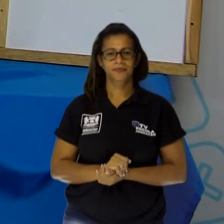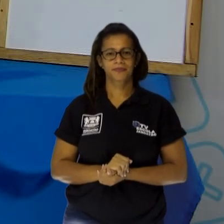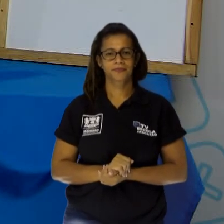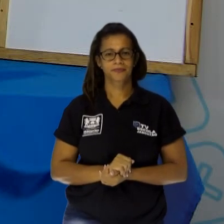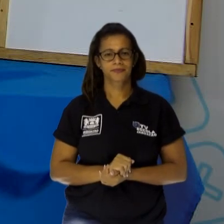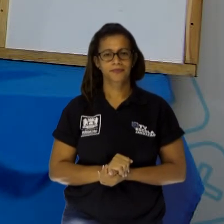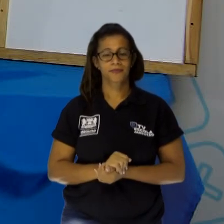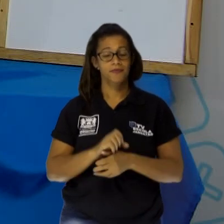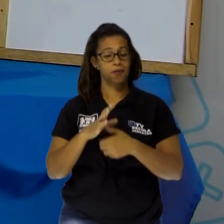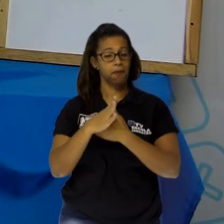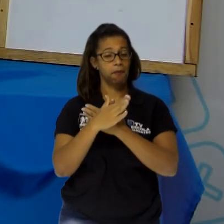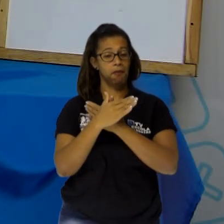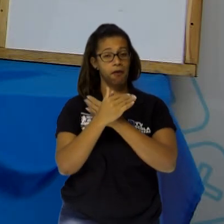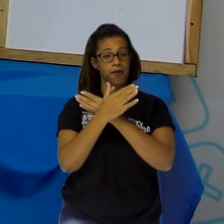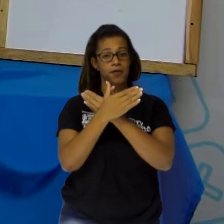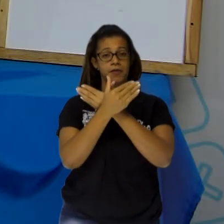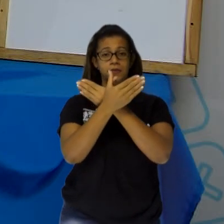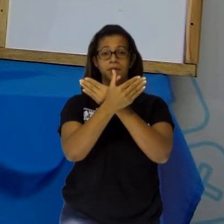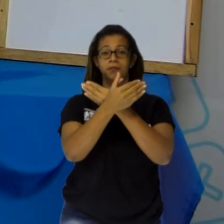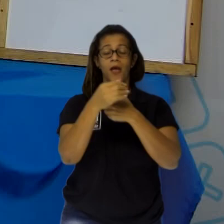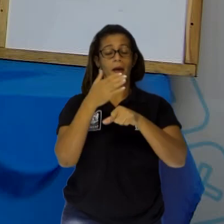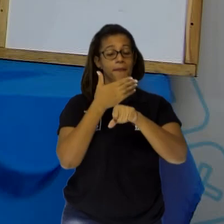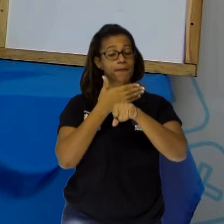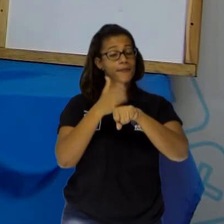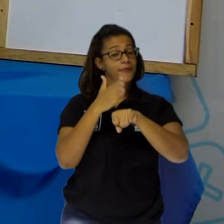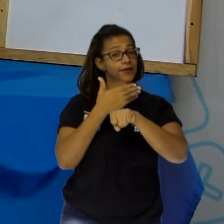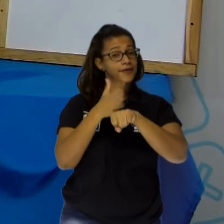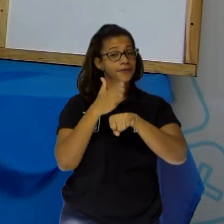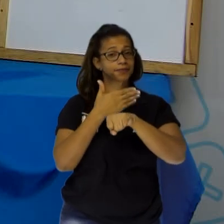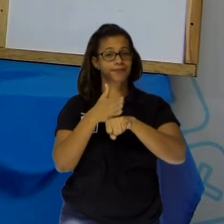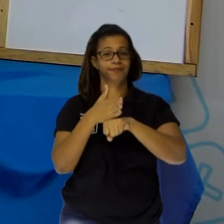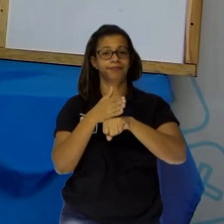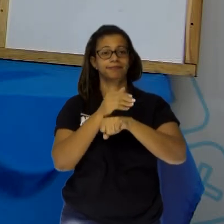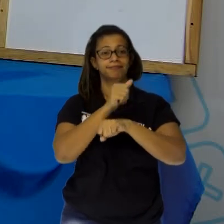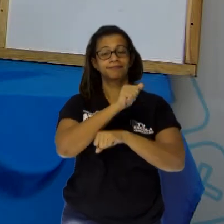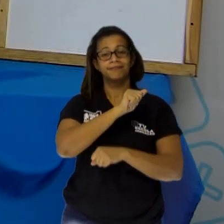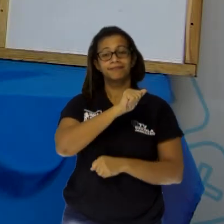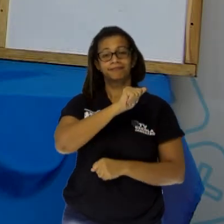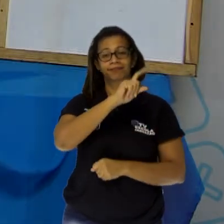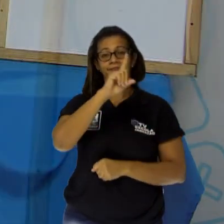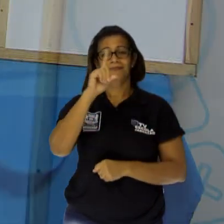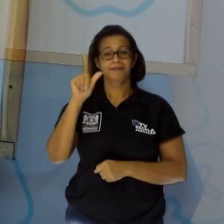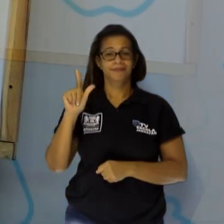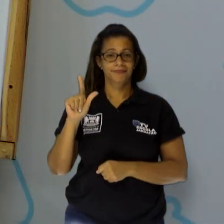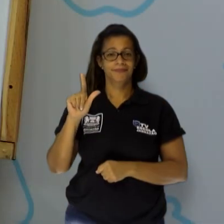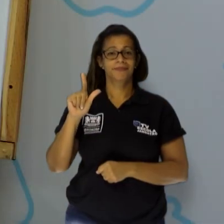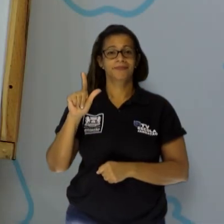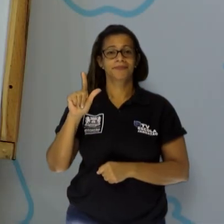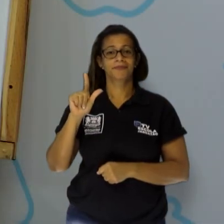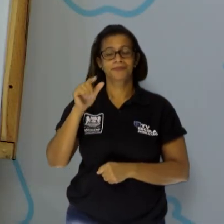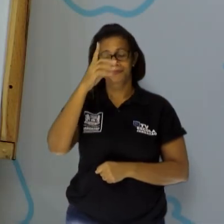azuis e pretas. Quem lembra? As borboletas. Vamos escrever?